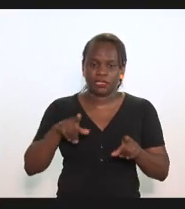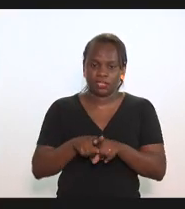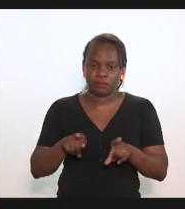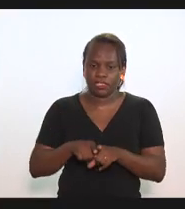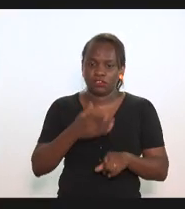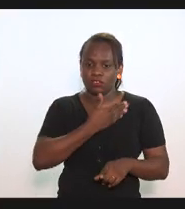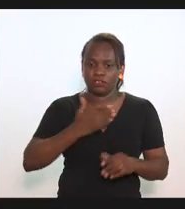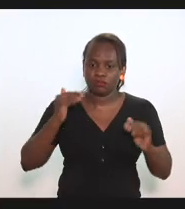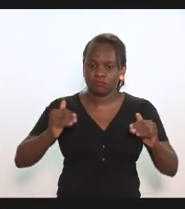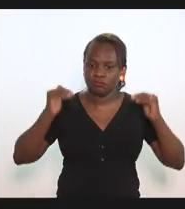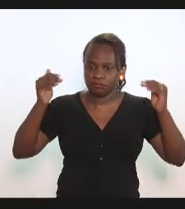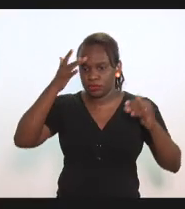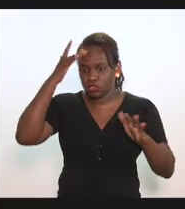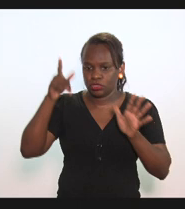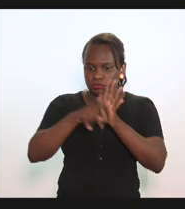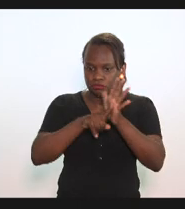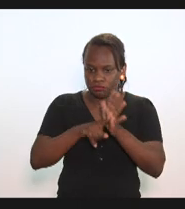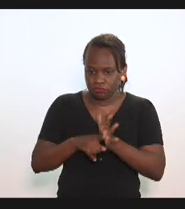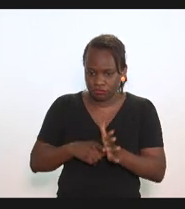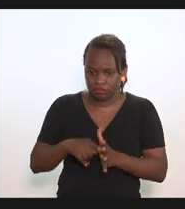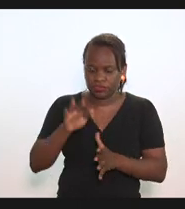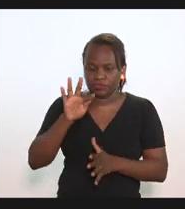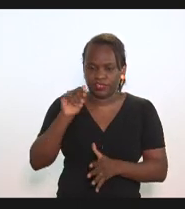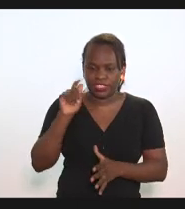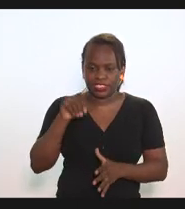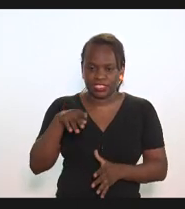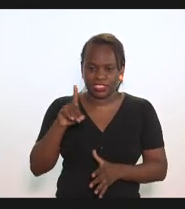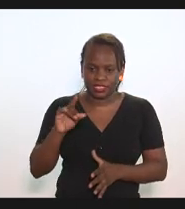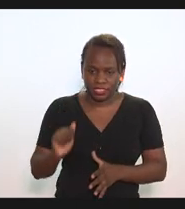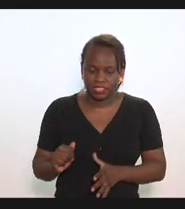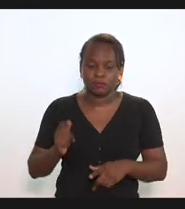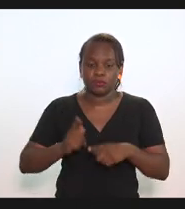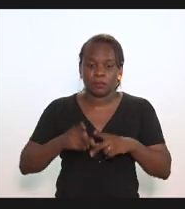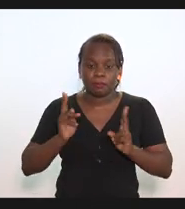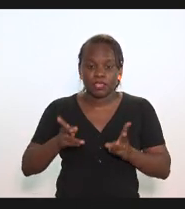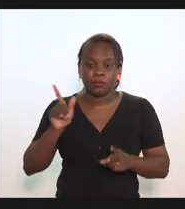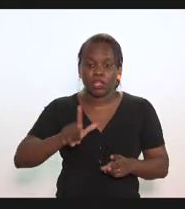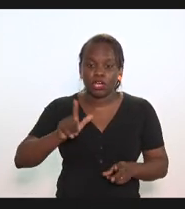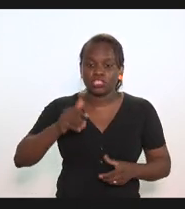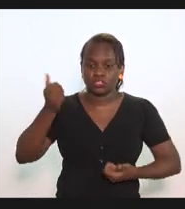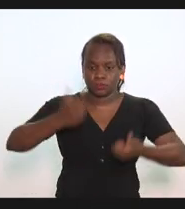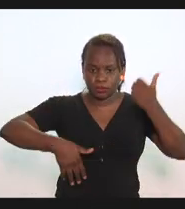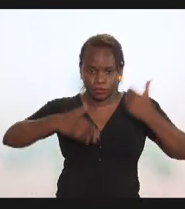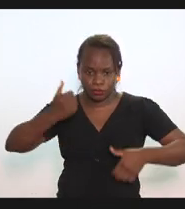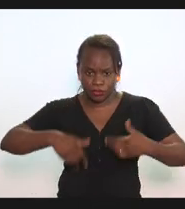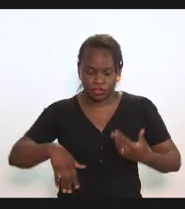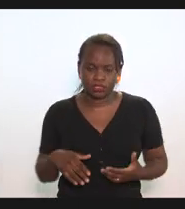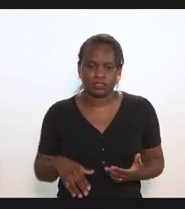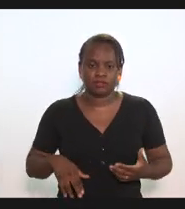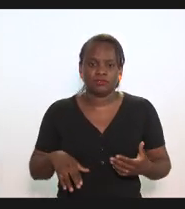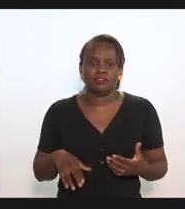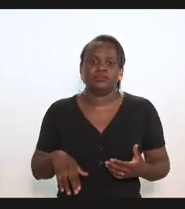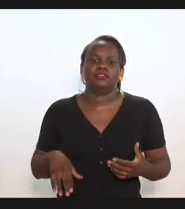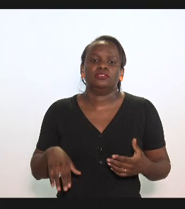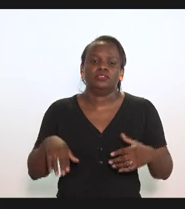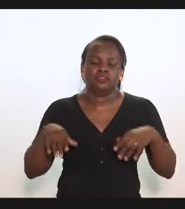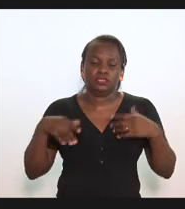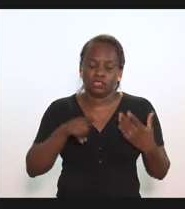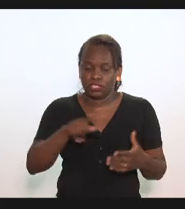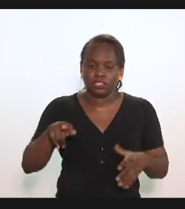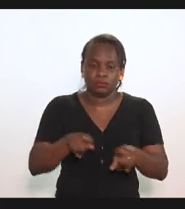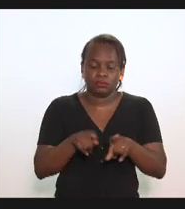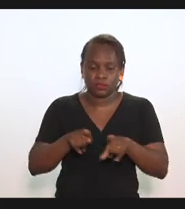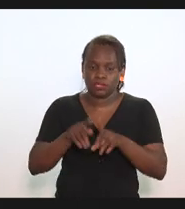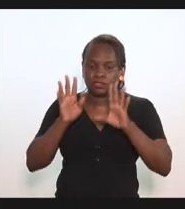autoridades fazendárias porque dessa mesma lógica de ouvir vossa excelência nós ouvimos